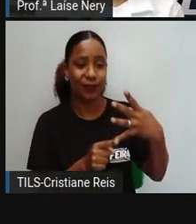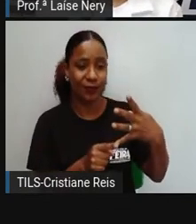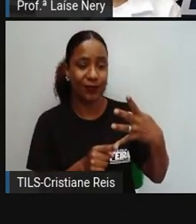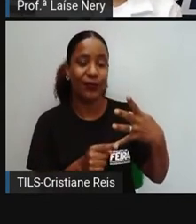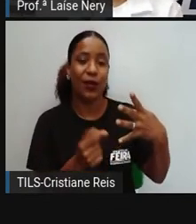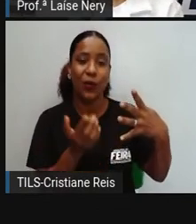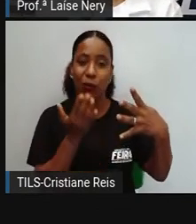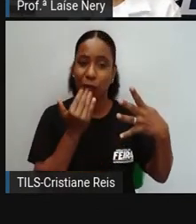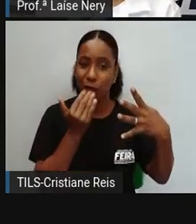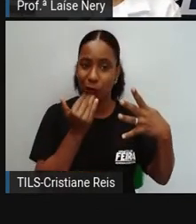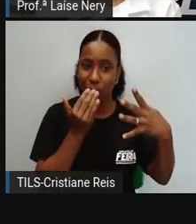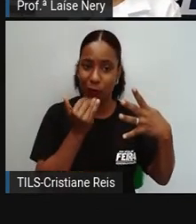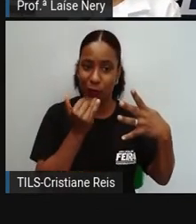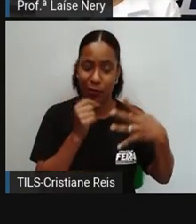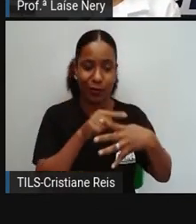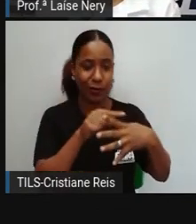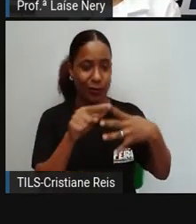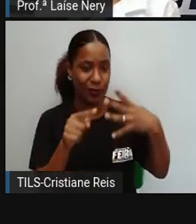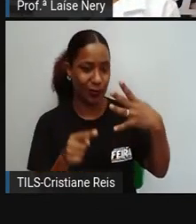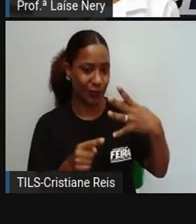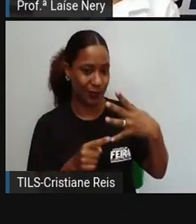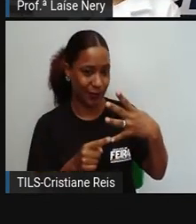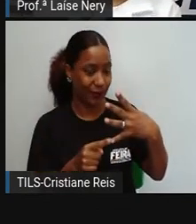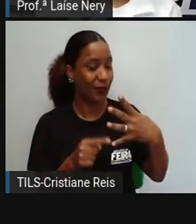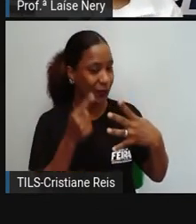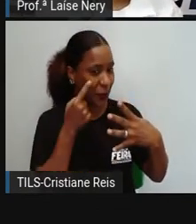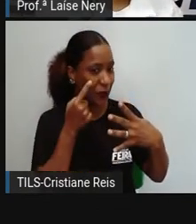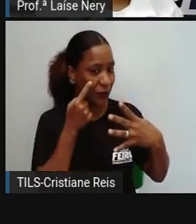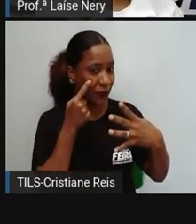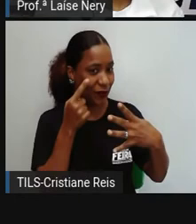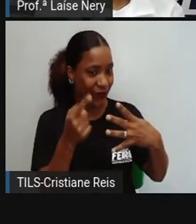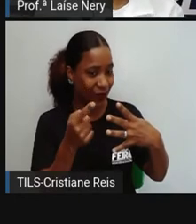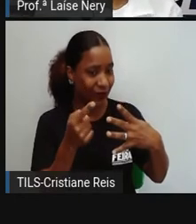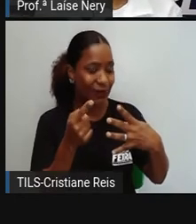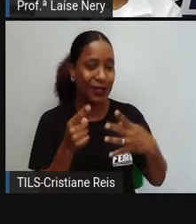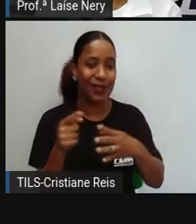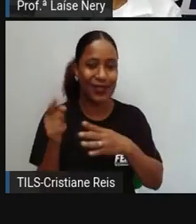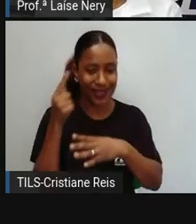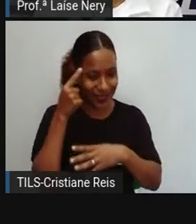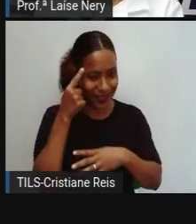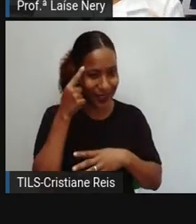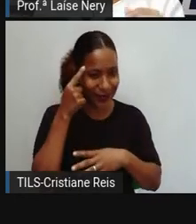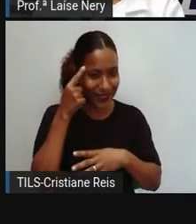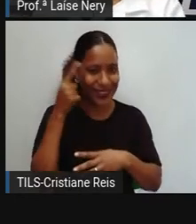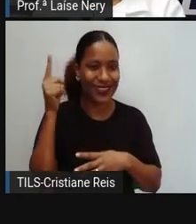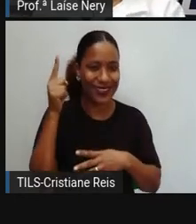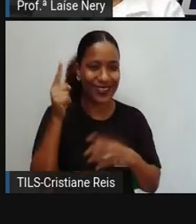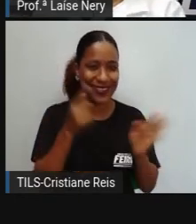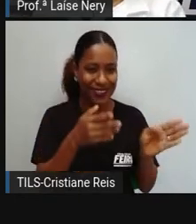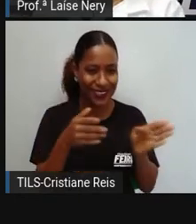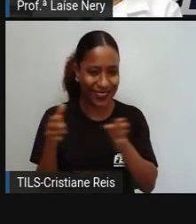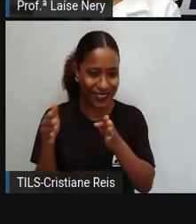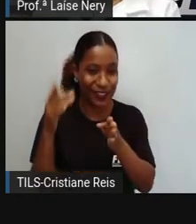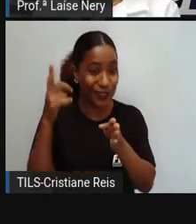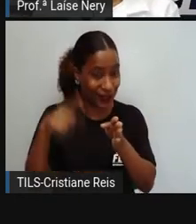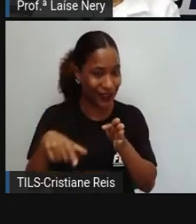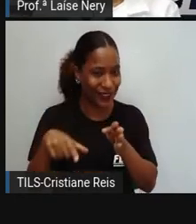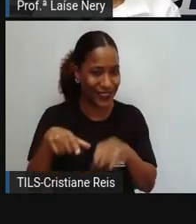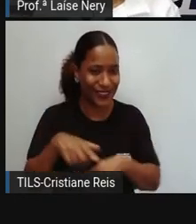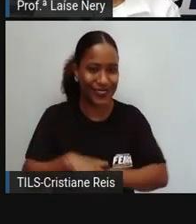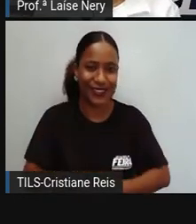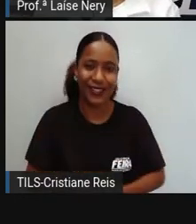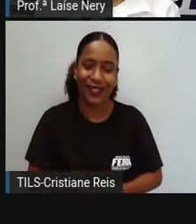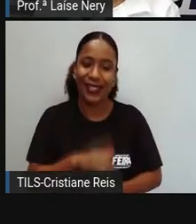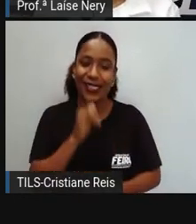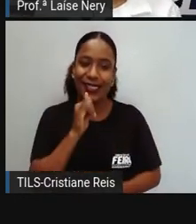aí nós vamos ver alguns tipos agora. Se você já assistiu a aula você já sabe. Aqui nós temos um exemplo,